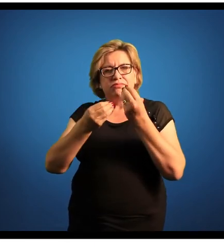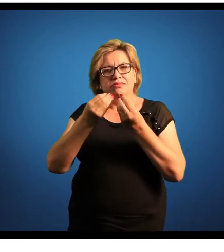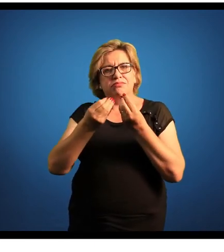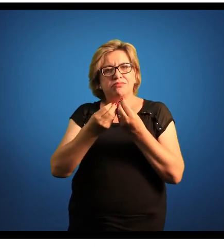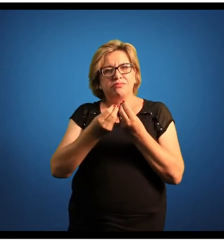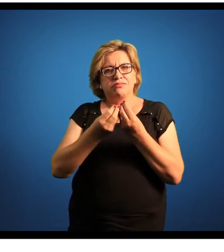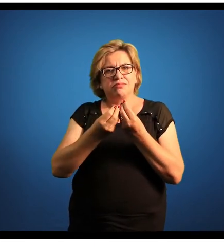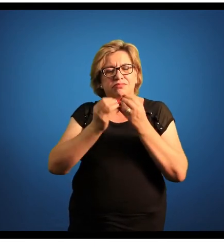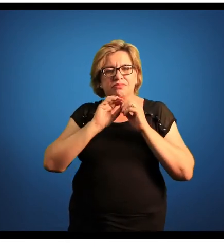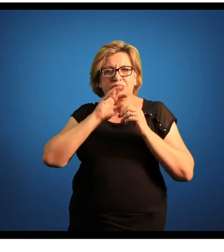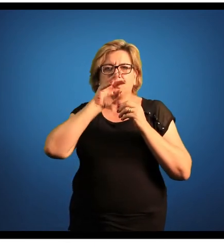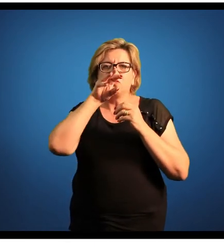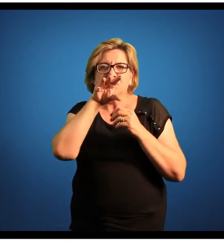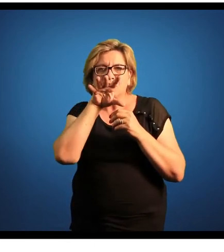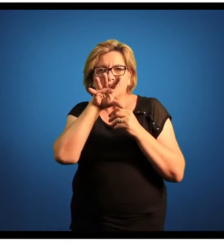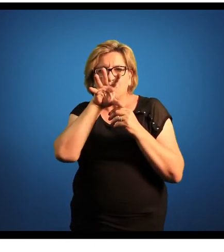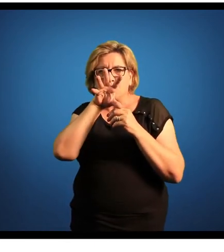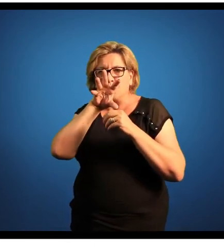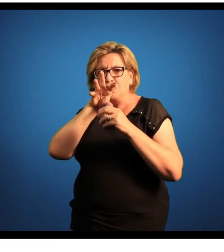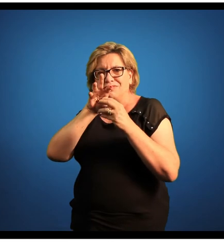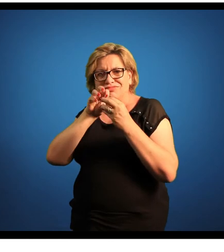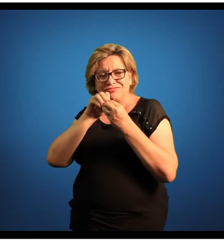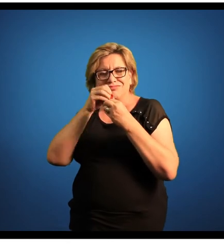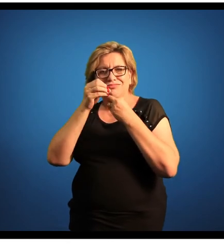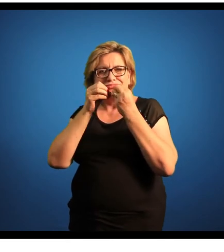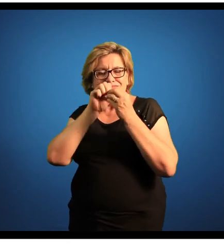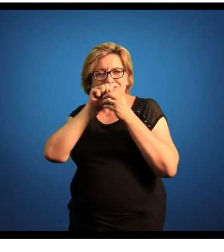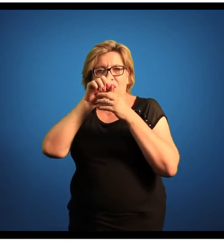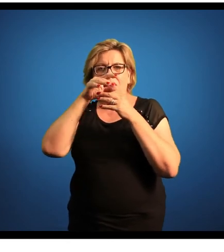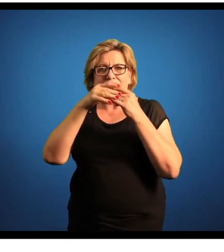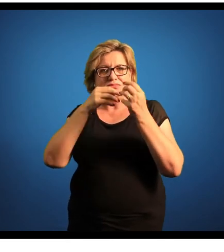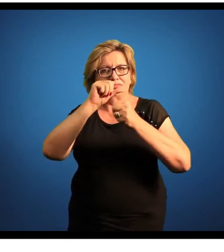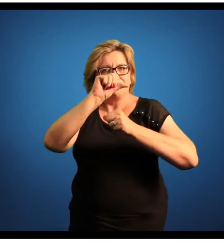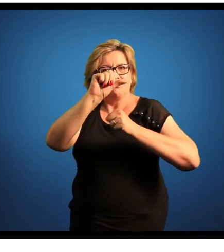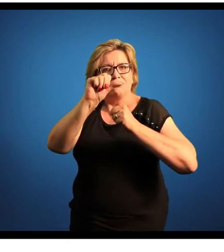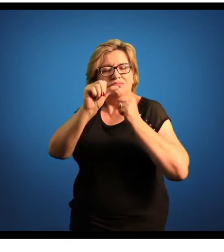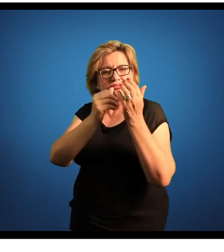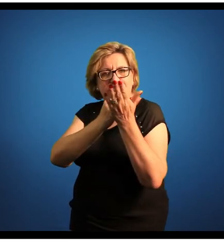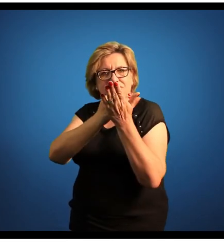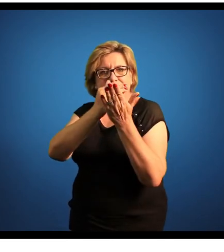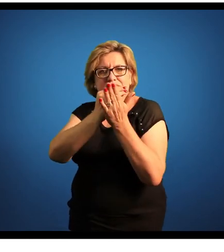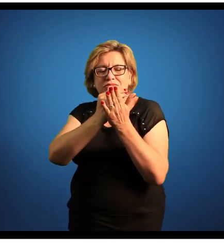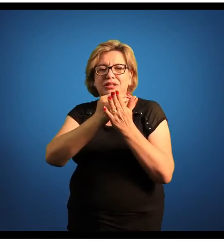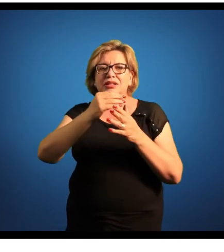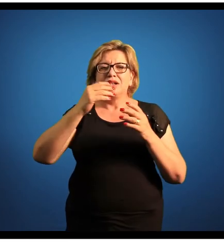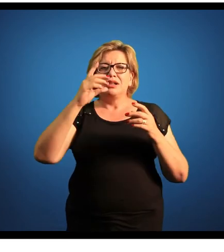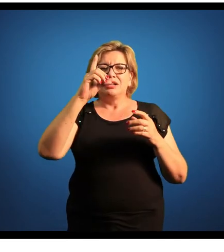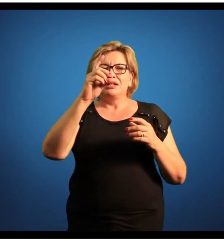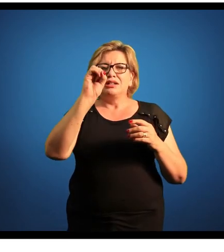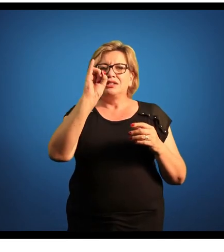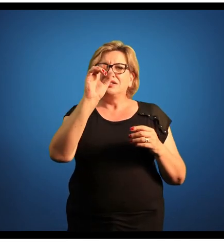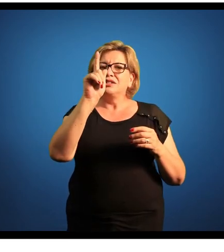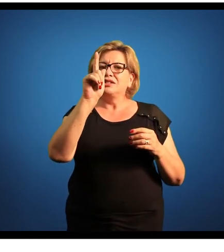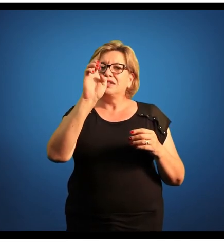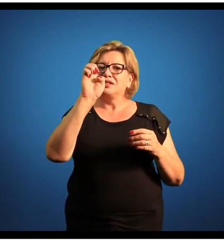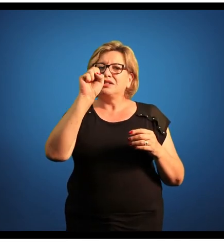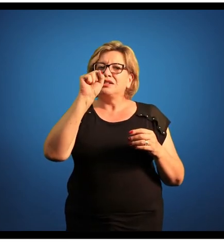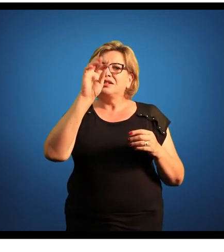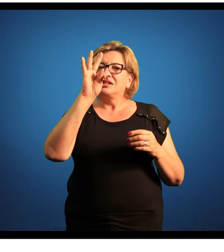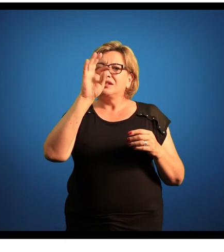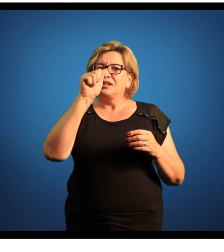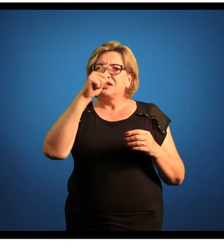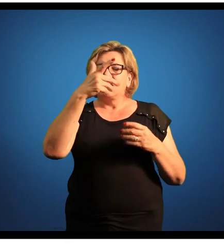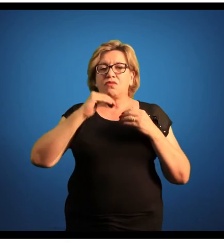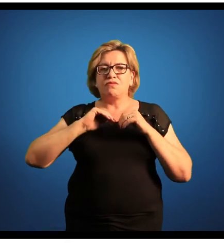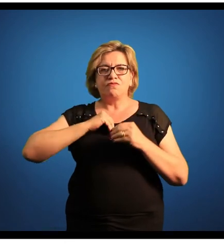na verdade, para fora e secreta enzimas ali e começa o processo de digestão extracorpórea e depois ela vai ingerindo